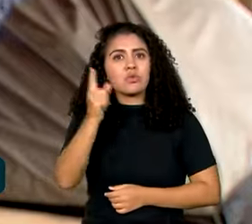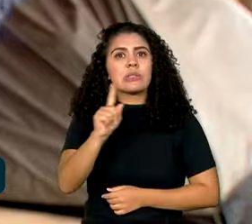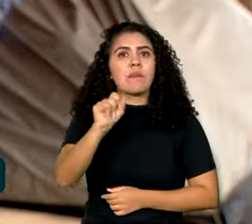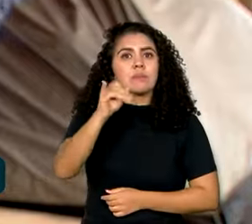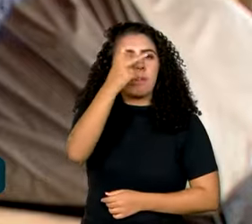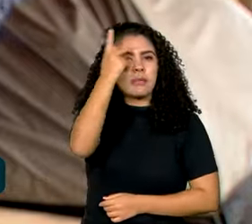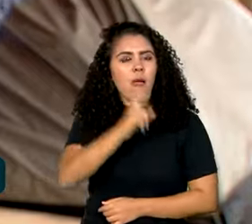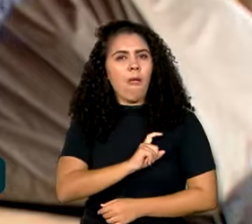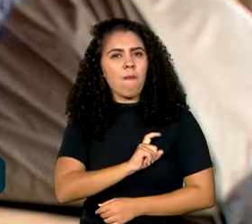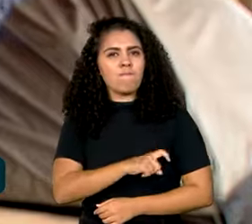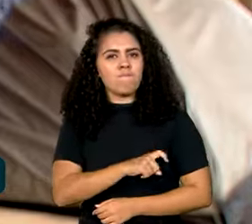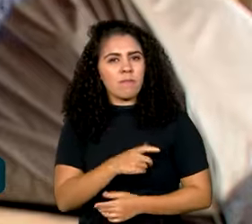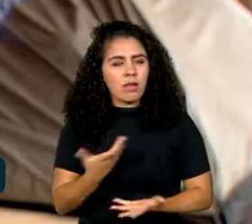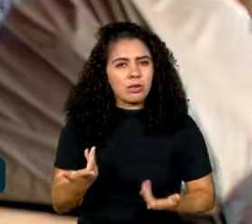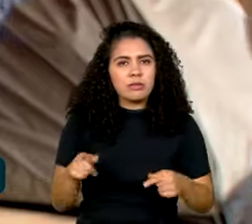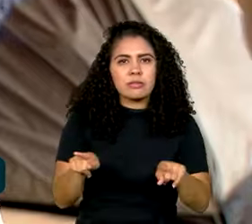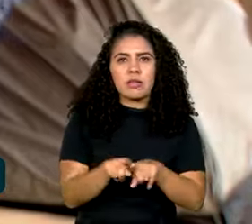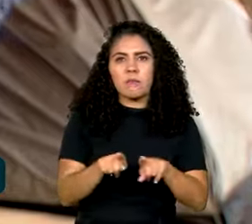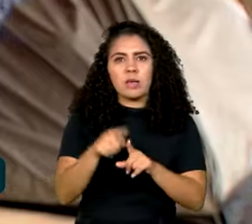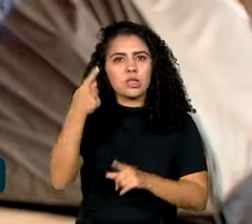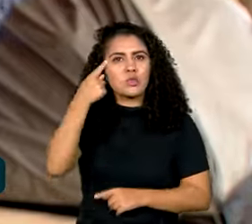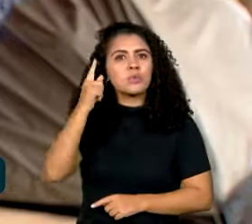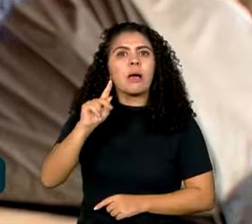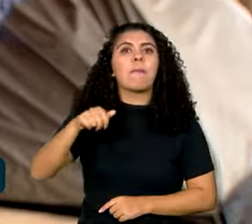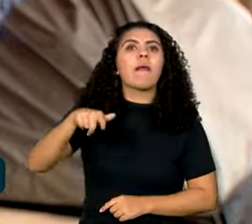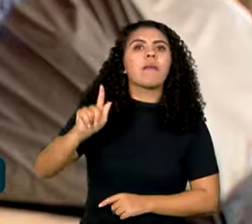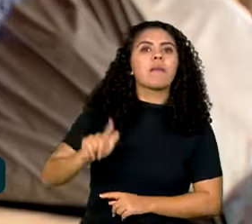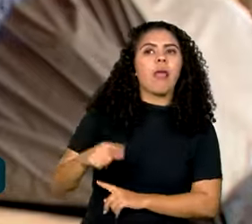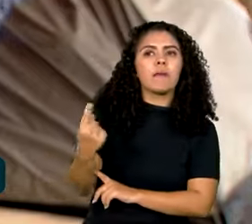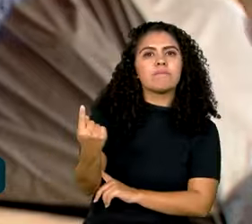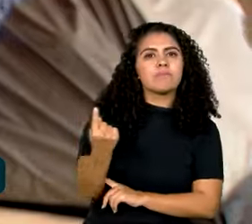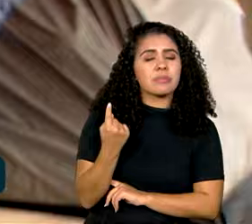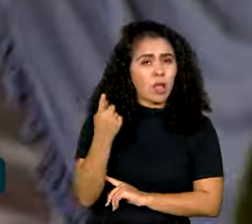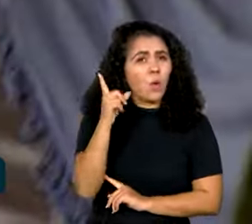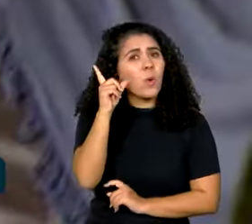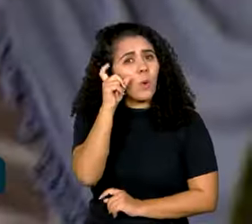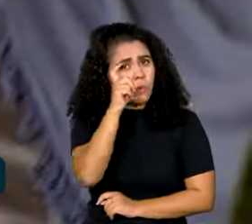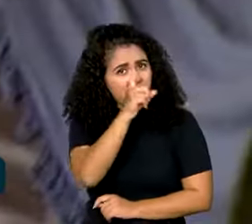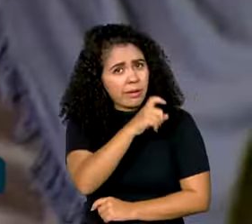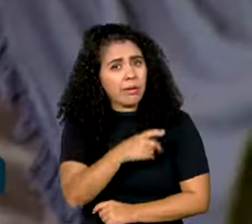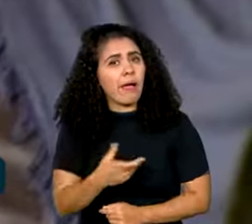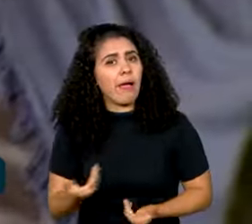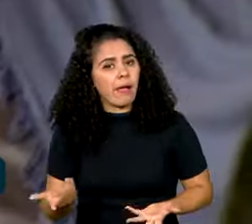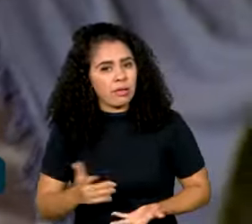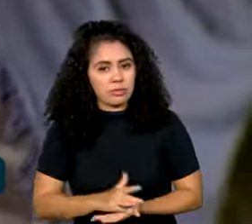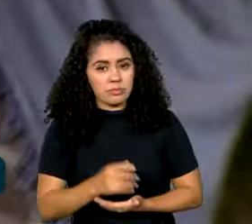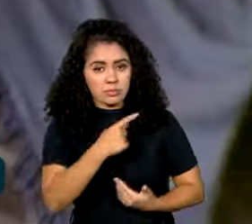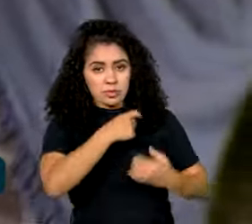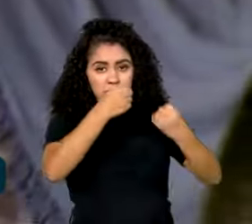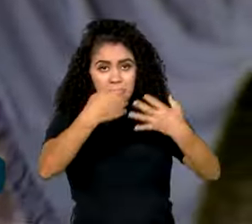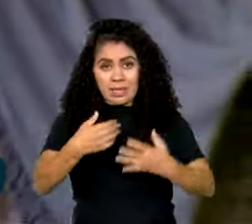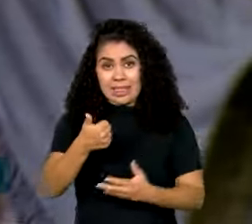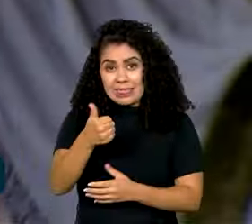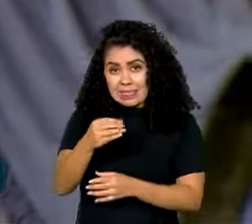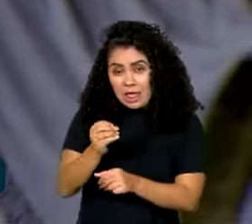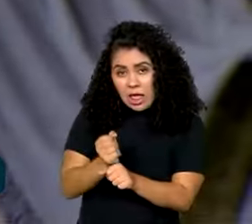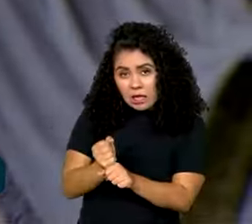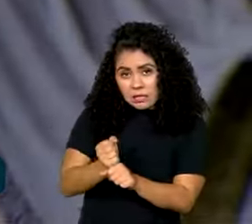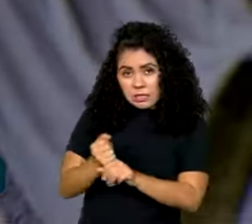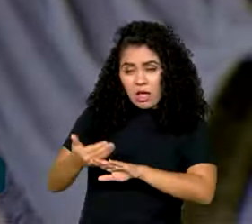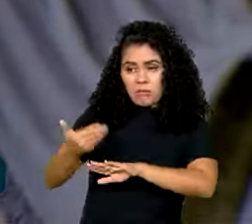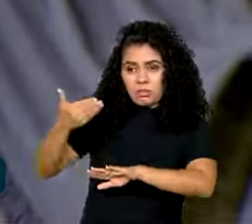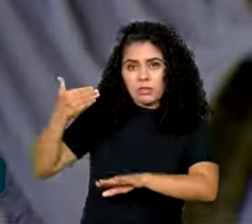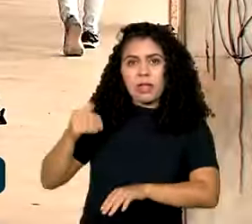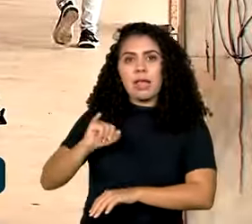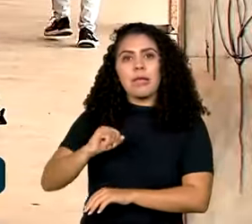mal, não sabe quem vem, entendeu? Então é meio complicado. Nos últimos 10 anos, segundo o levantamento